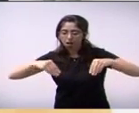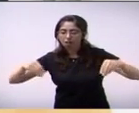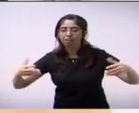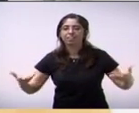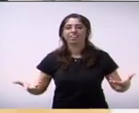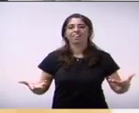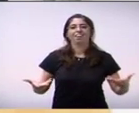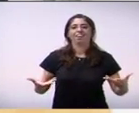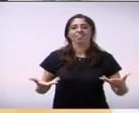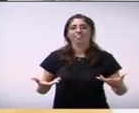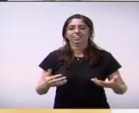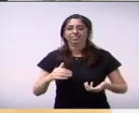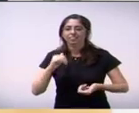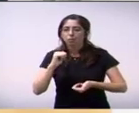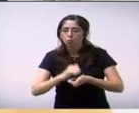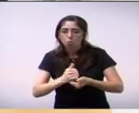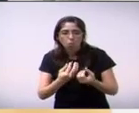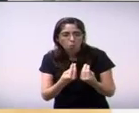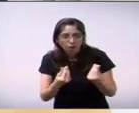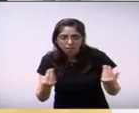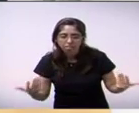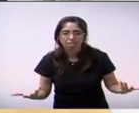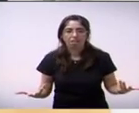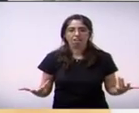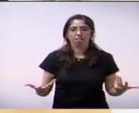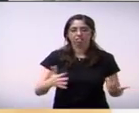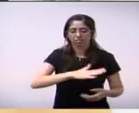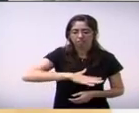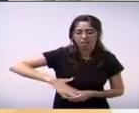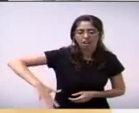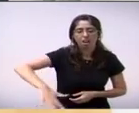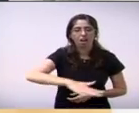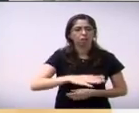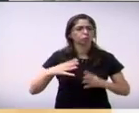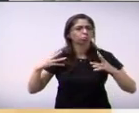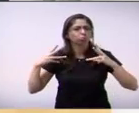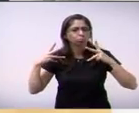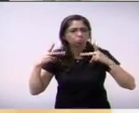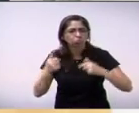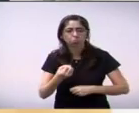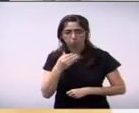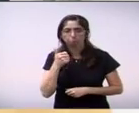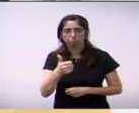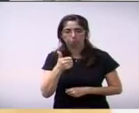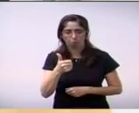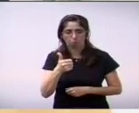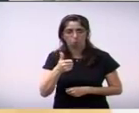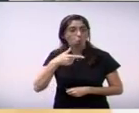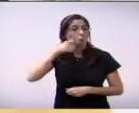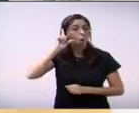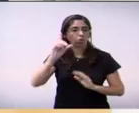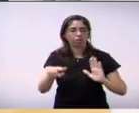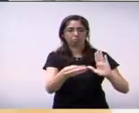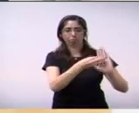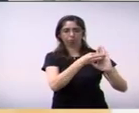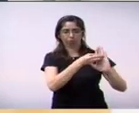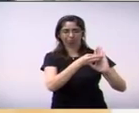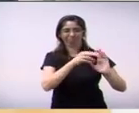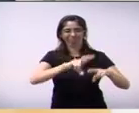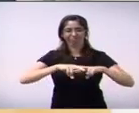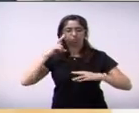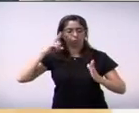mas nossas crianças puderam ser melhor recebidas hoje isso foi ontem então eu faço questão de ler